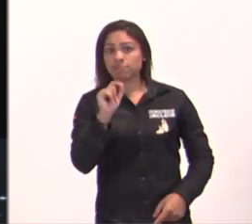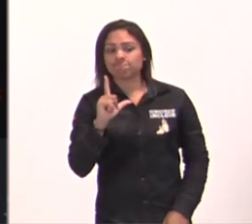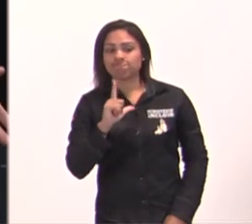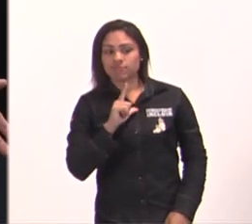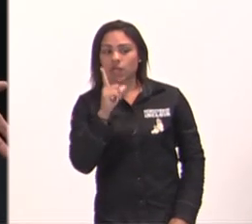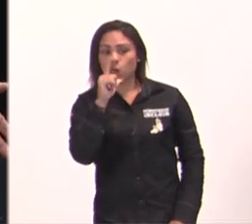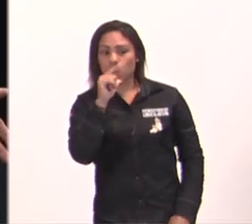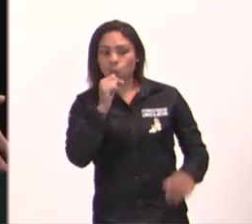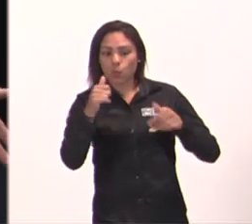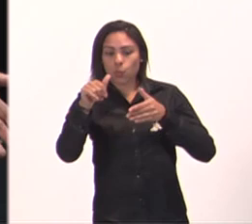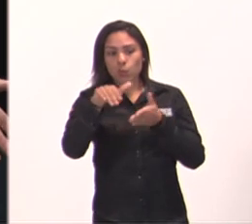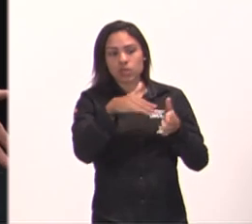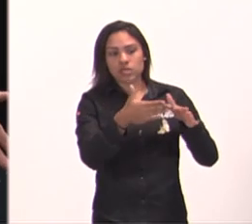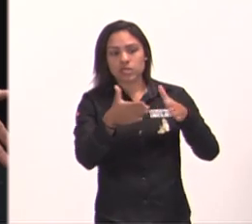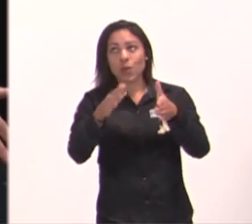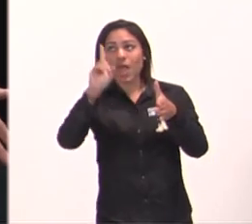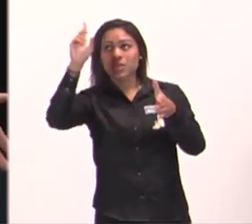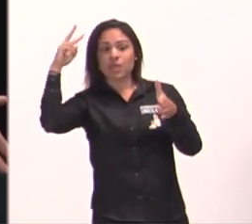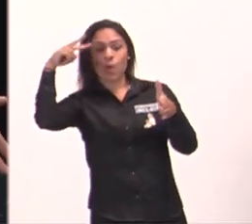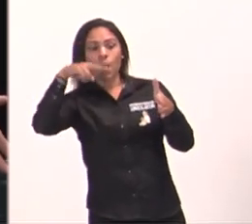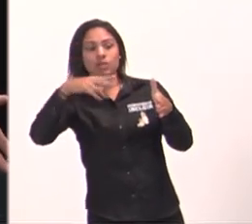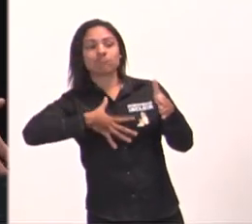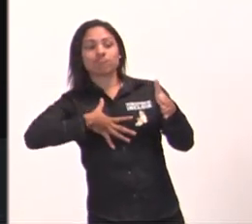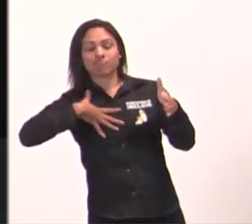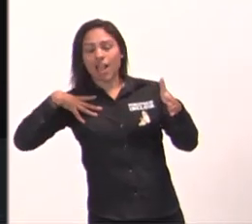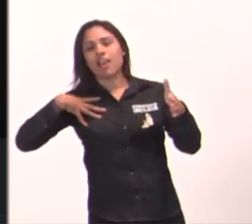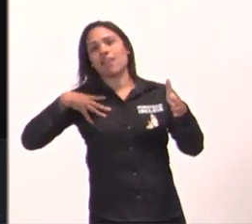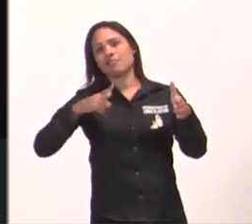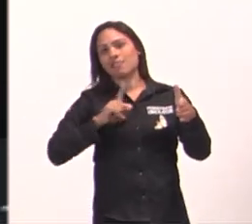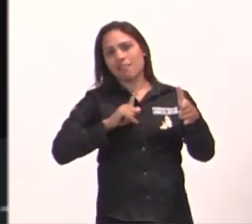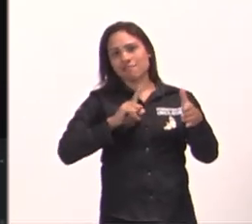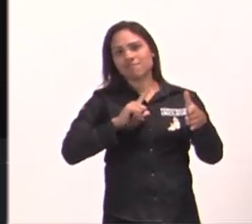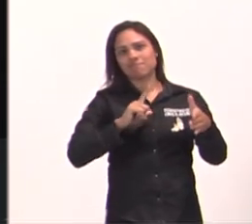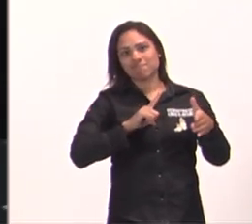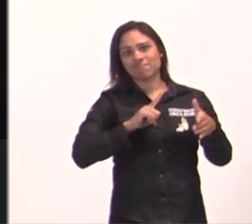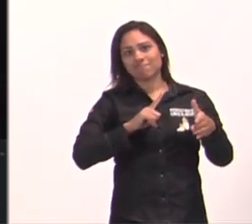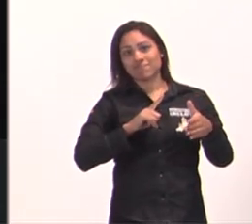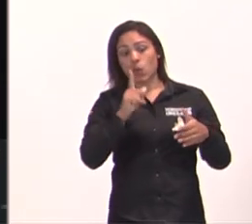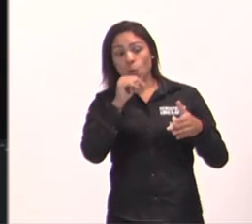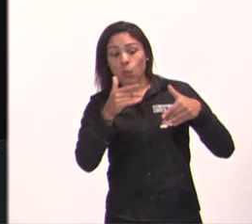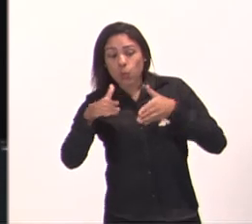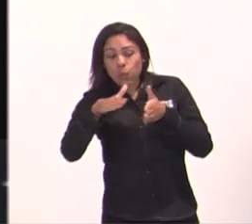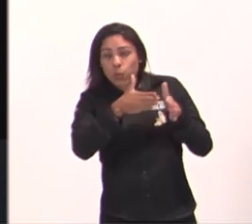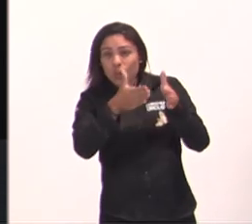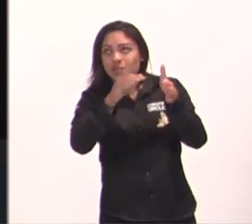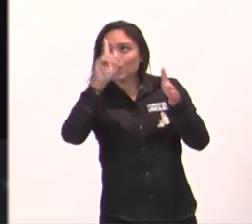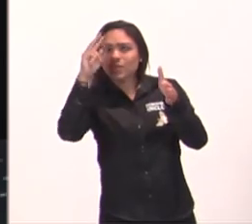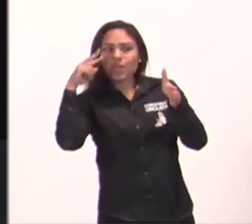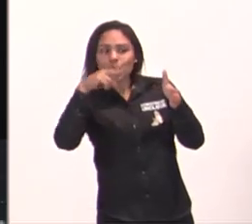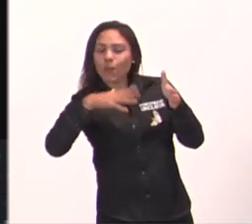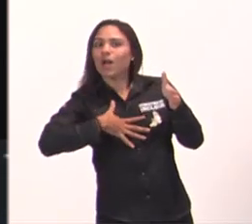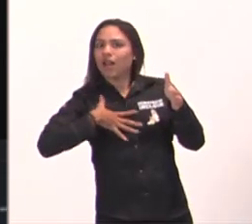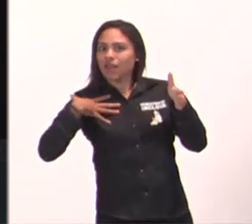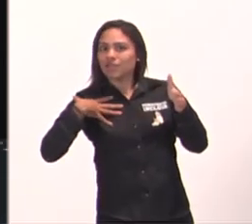cujos canais alegram a cidade de Deus, há um rio, ele olha para Jerusalém